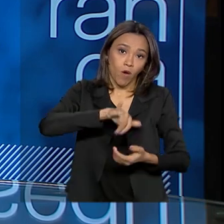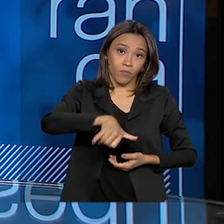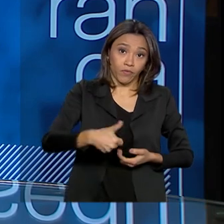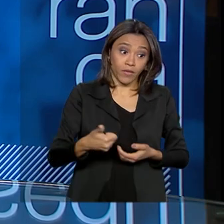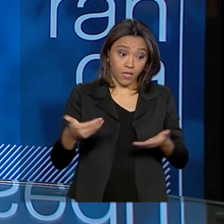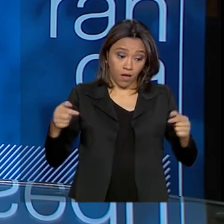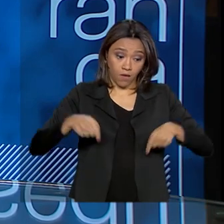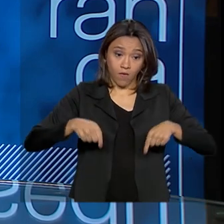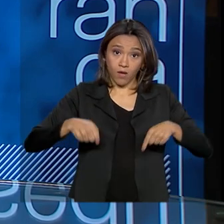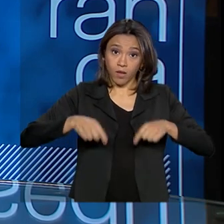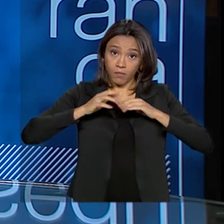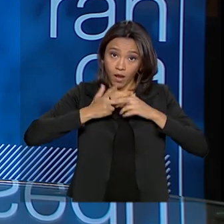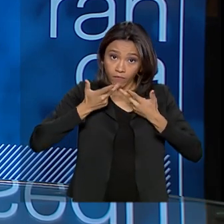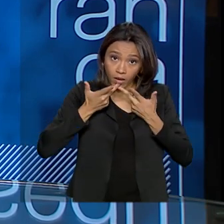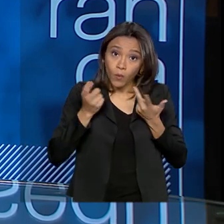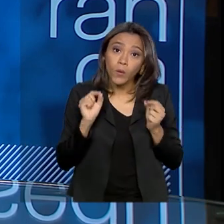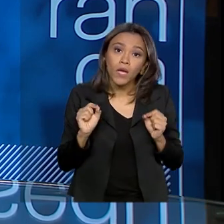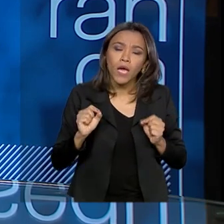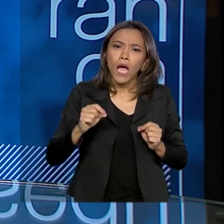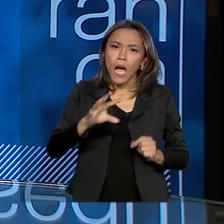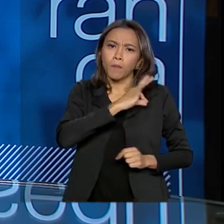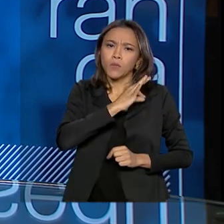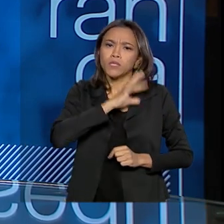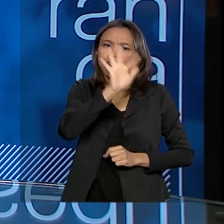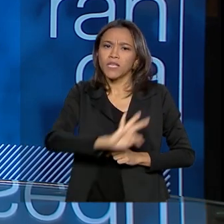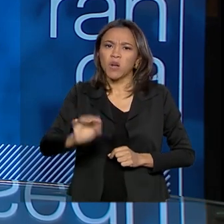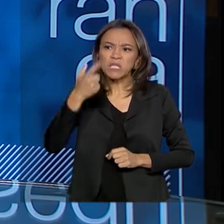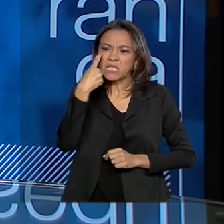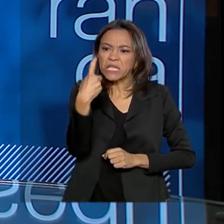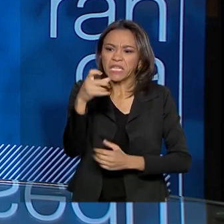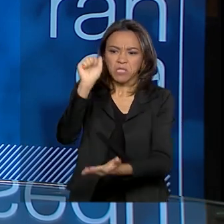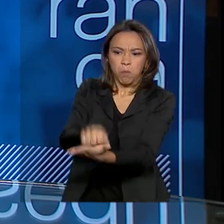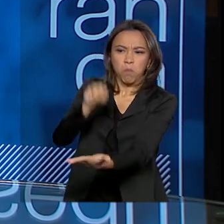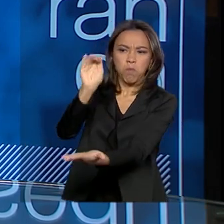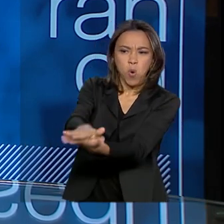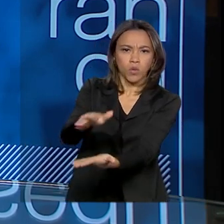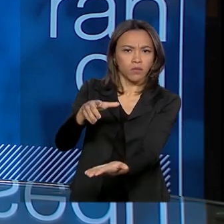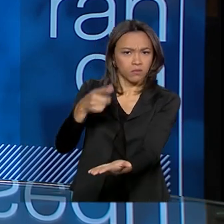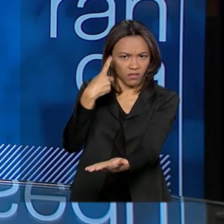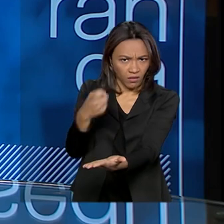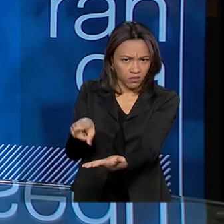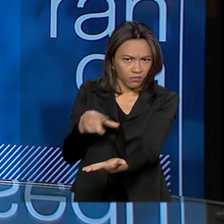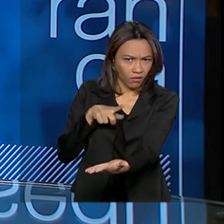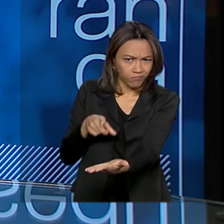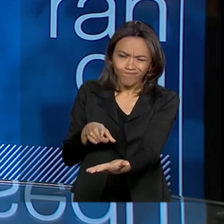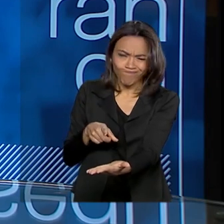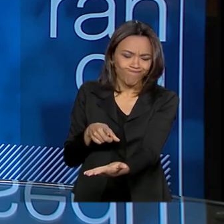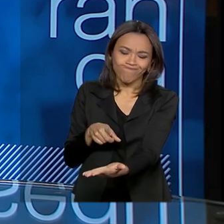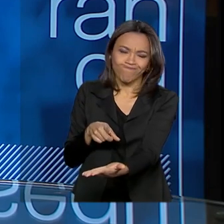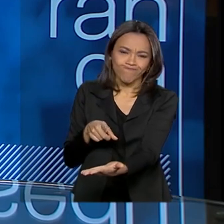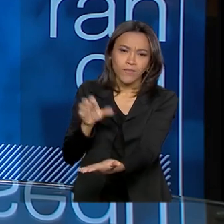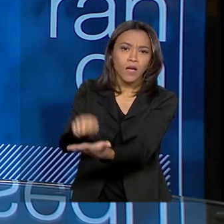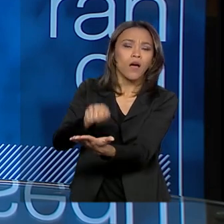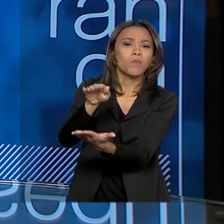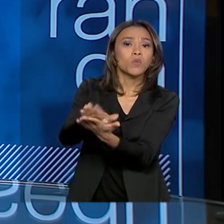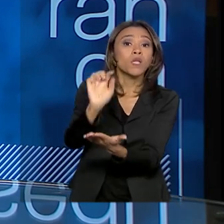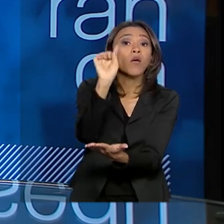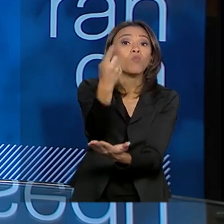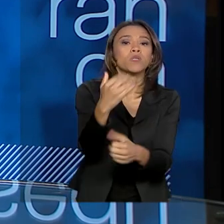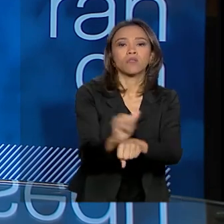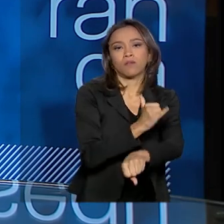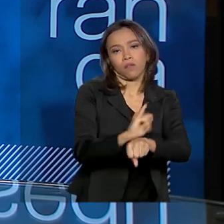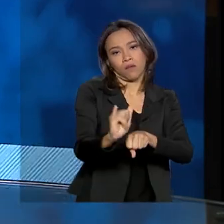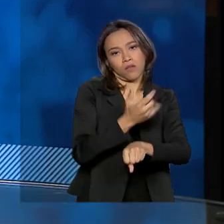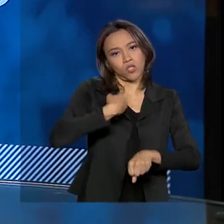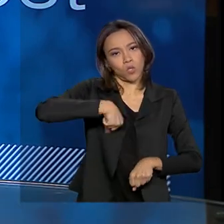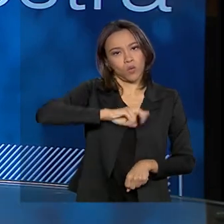espaço nesse programa para dizer assim, a Polícia Rodoviária Federal não tem interesse nenhum em aplicar a multa. A multa é uma ferramenta que